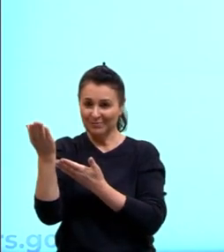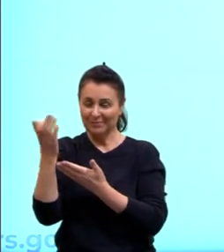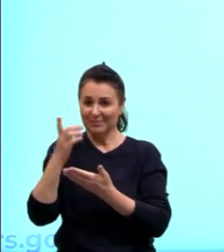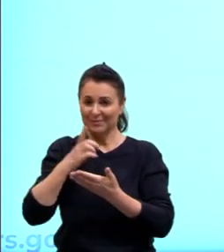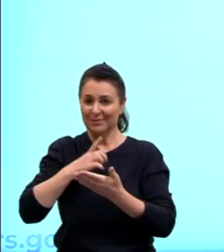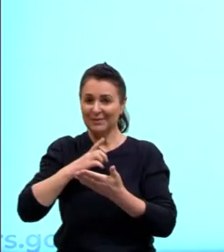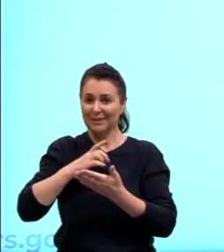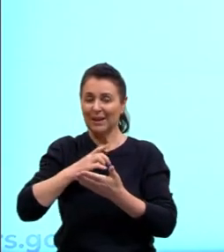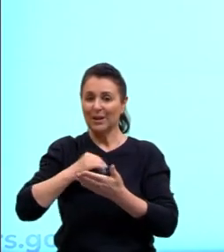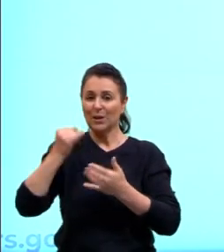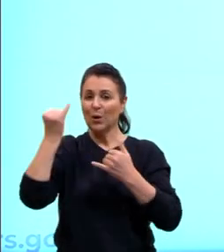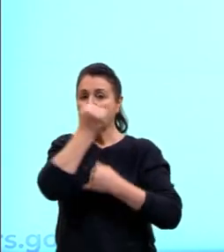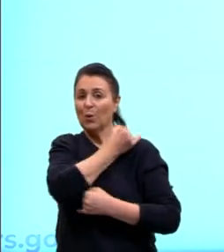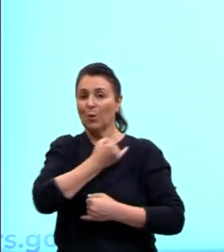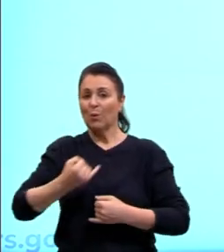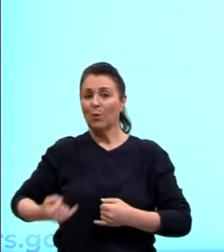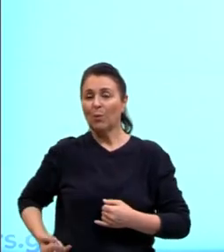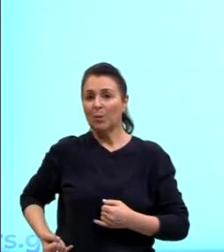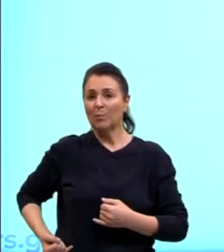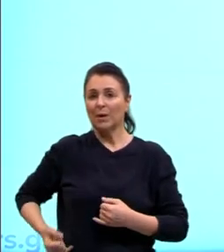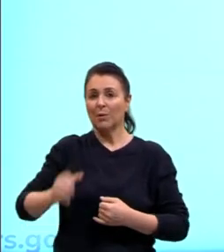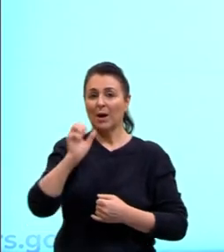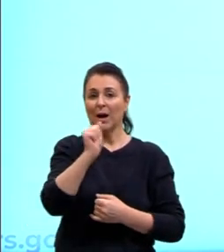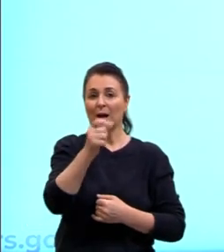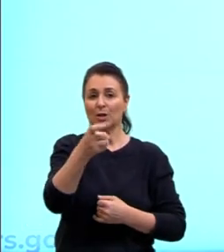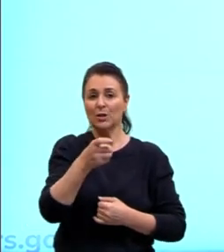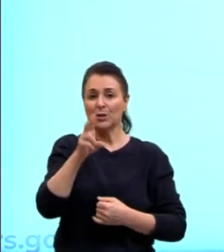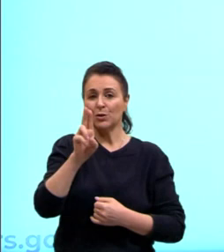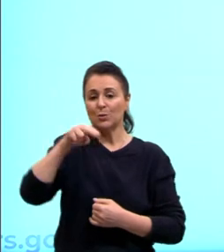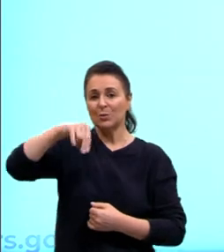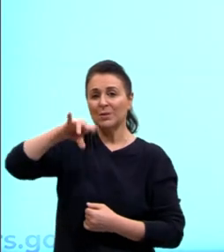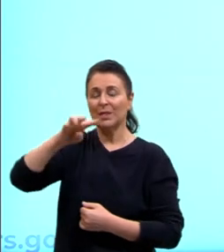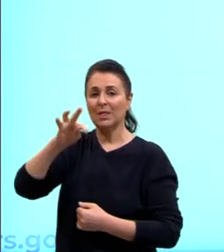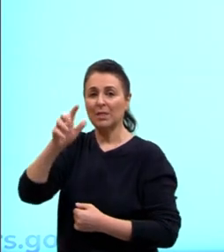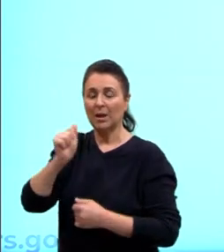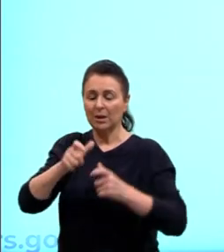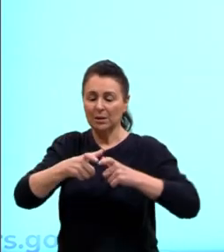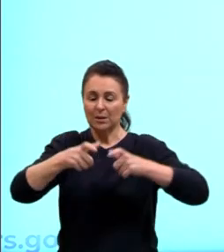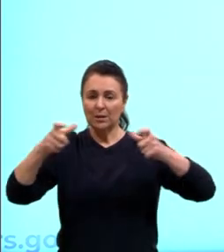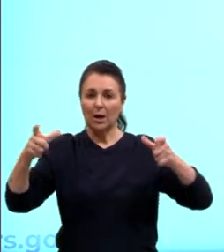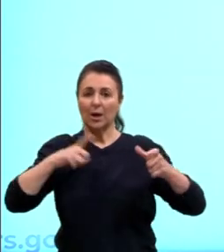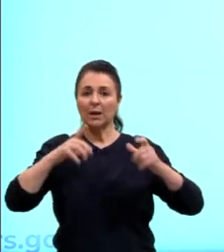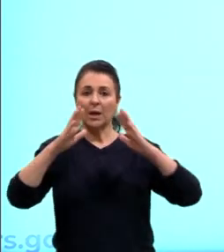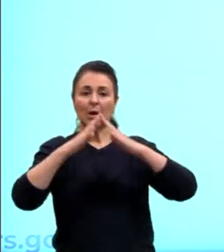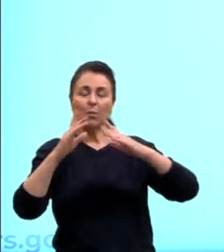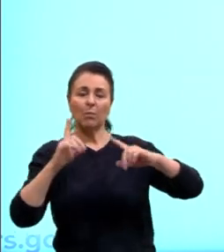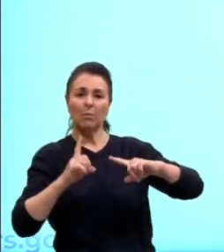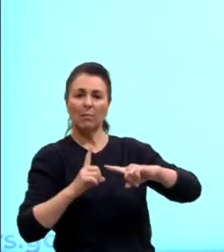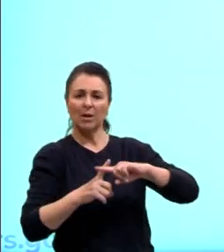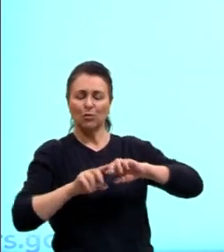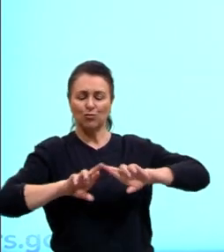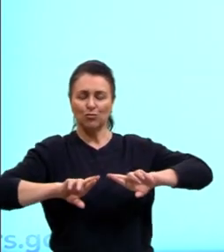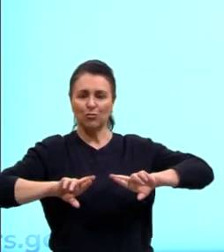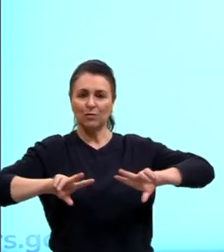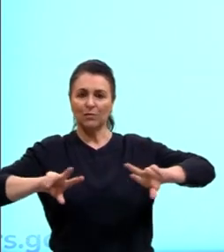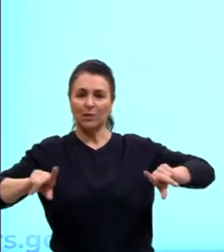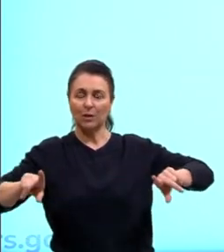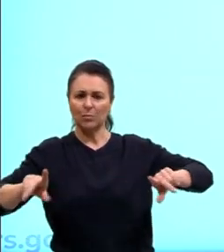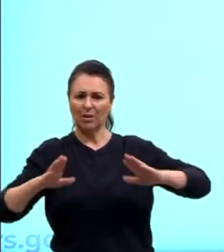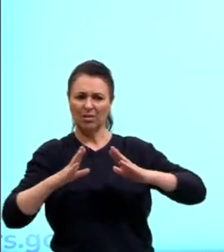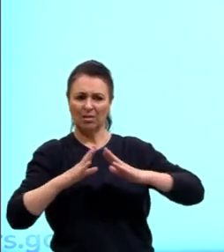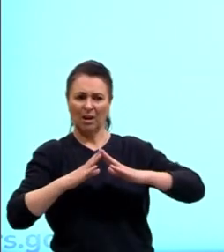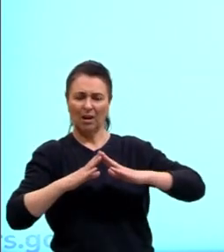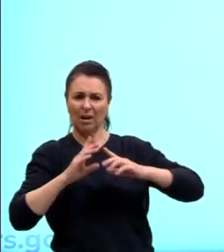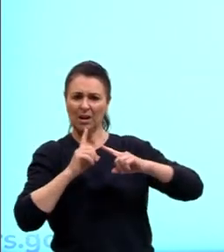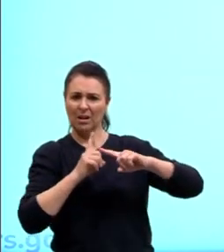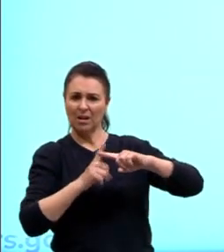Império Achumita em sua maior extensão, e tem aqui uma igreja bem diferente das igrejas católicas